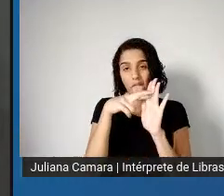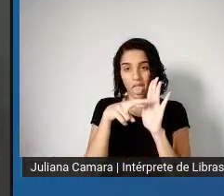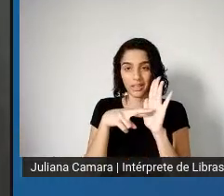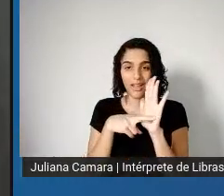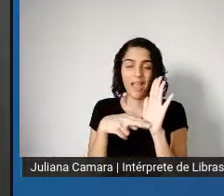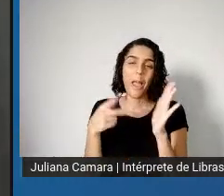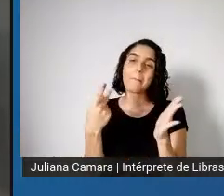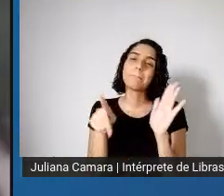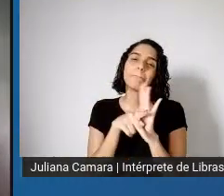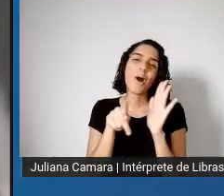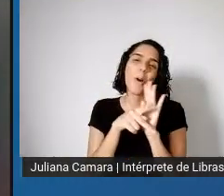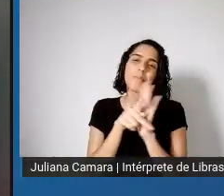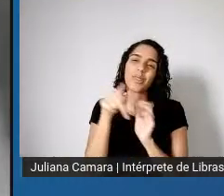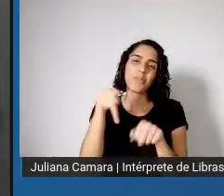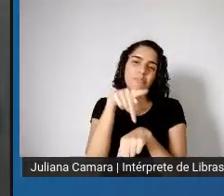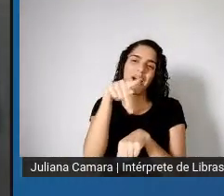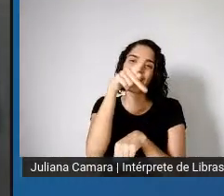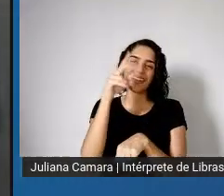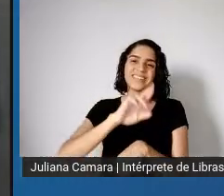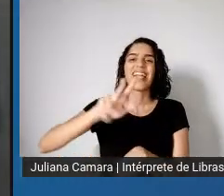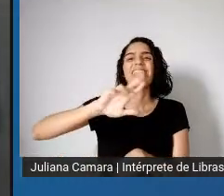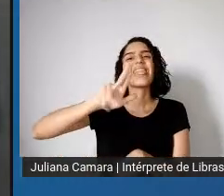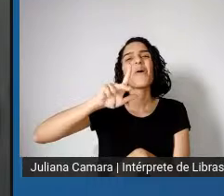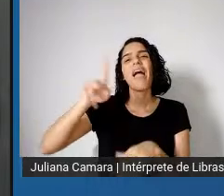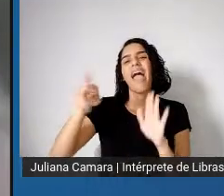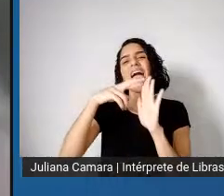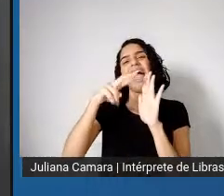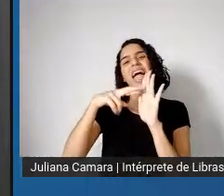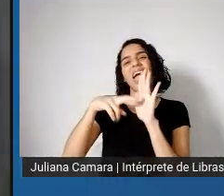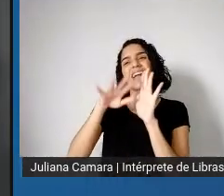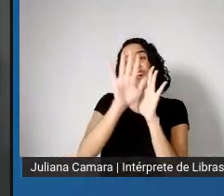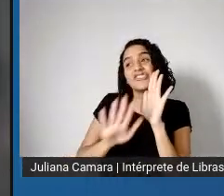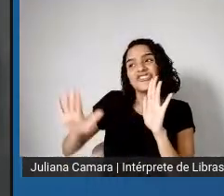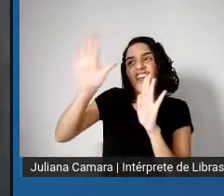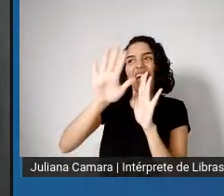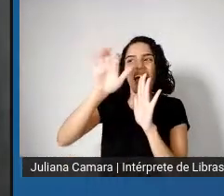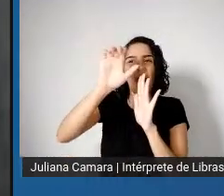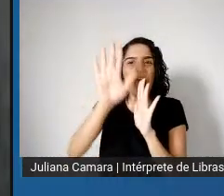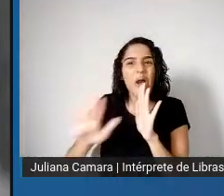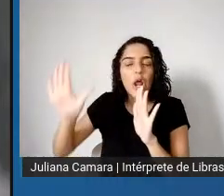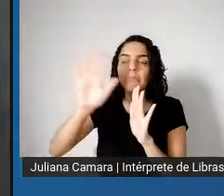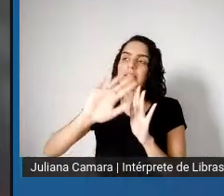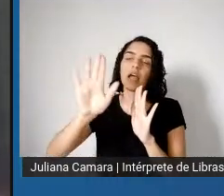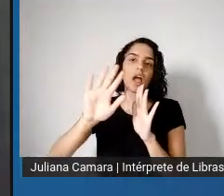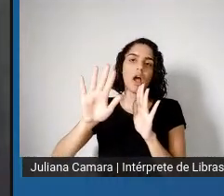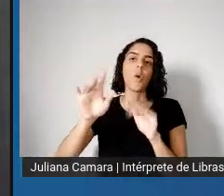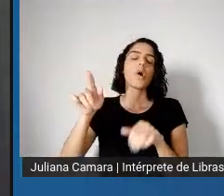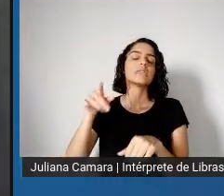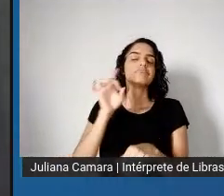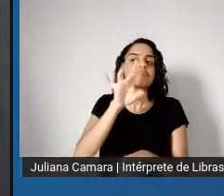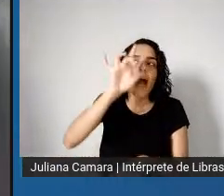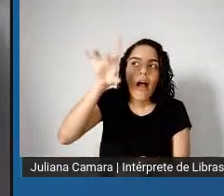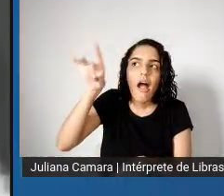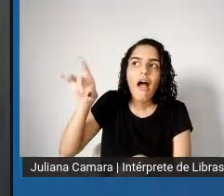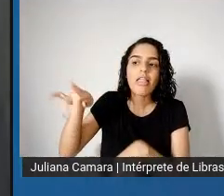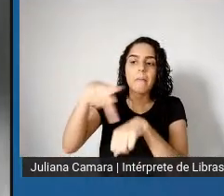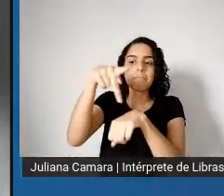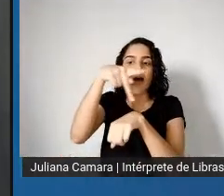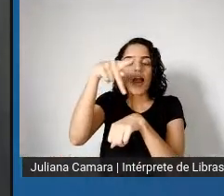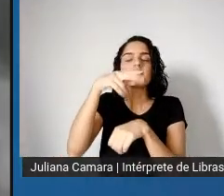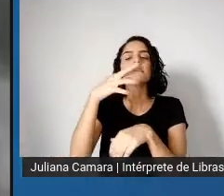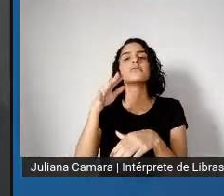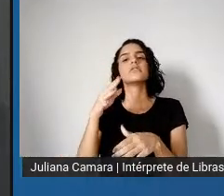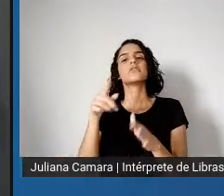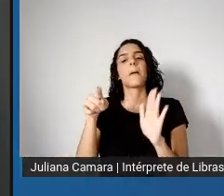a incapacidade de ações, mesmo no contexto, né, de uma, da, da comunidade europeia, que tem